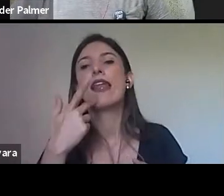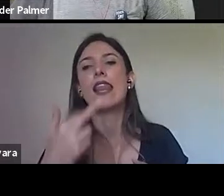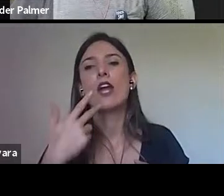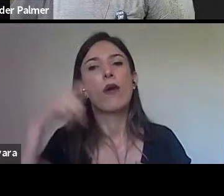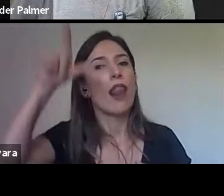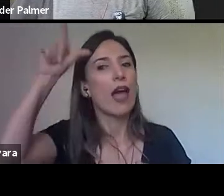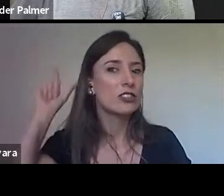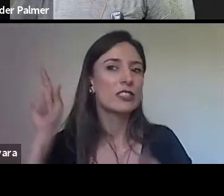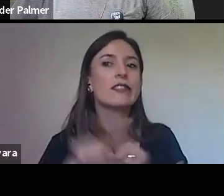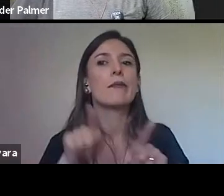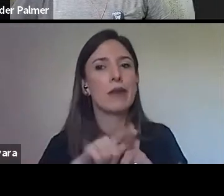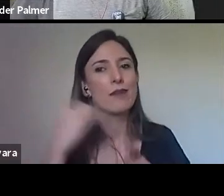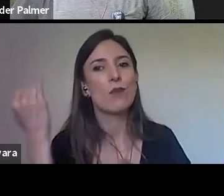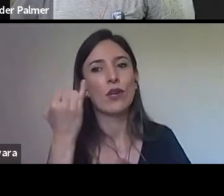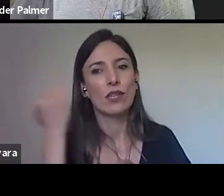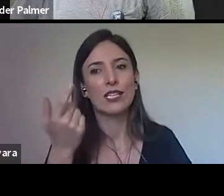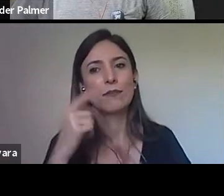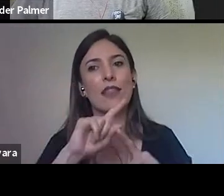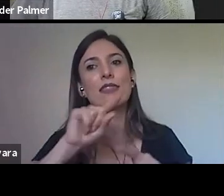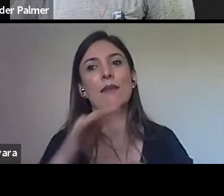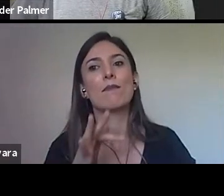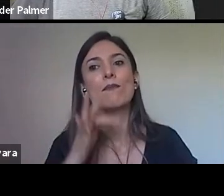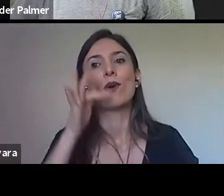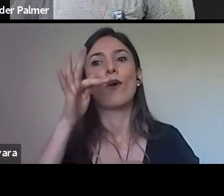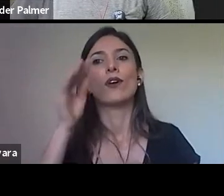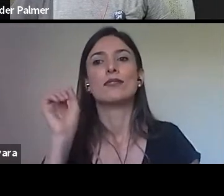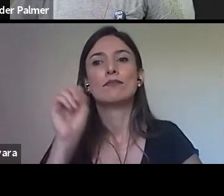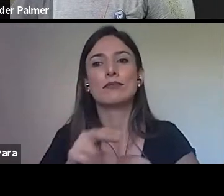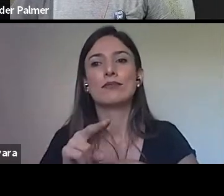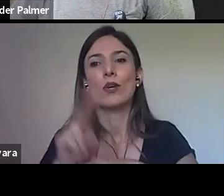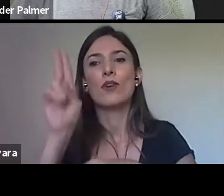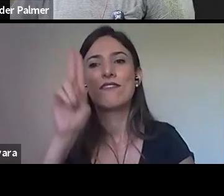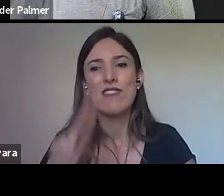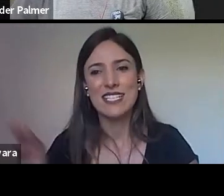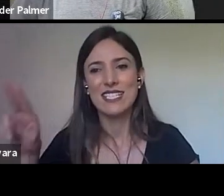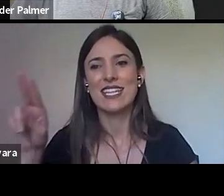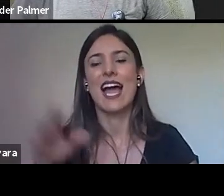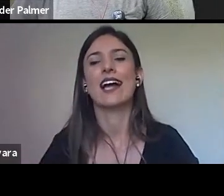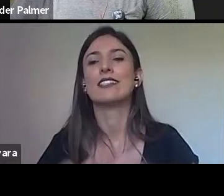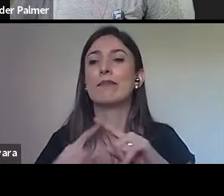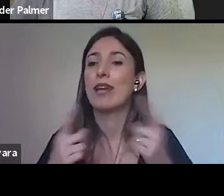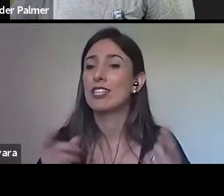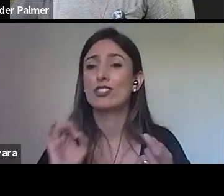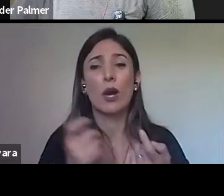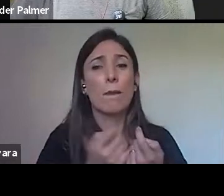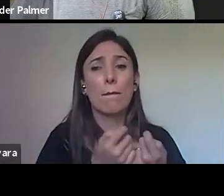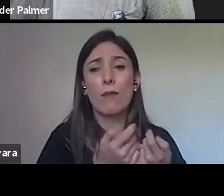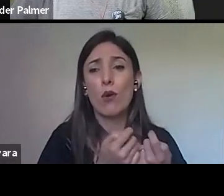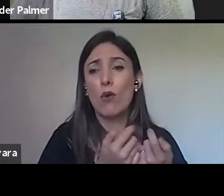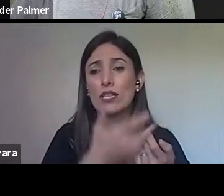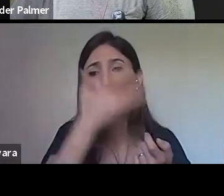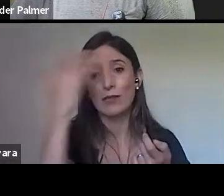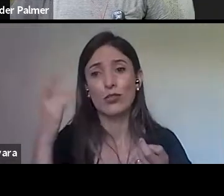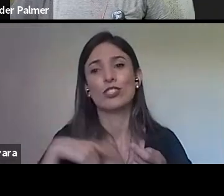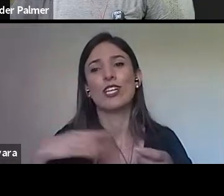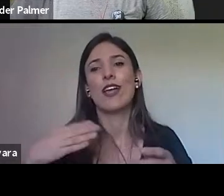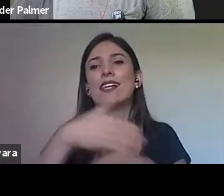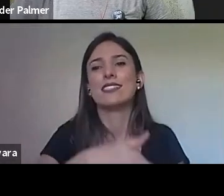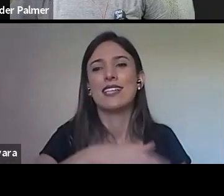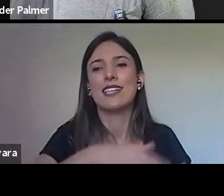universidade, então, essa é grande questão, já está a poucos, não é para muitos mesmo, não é interessante,